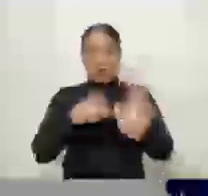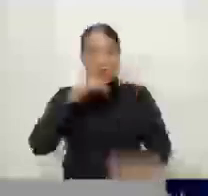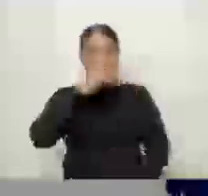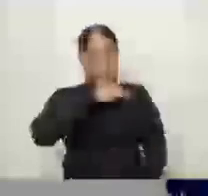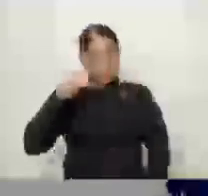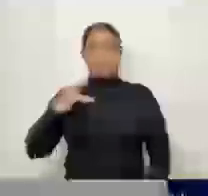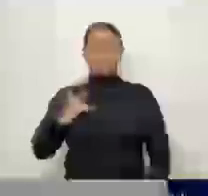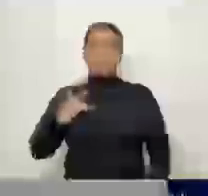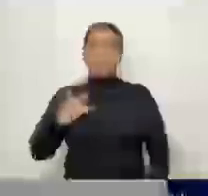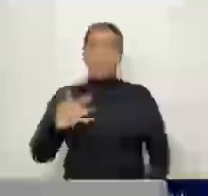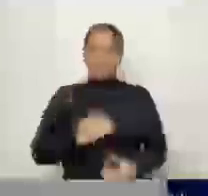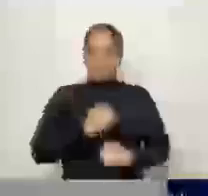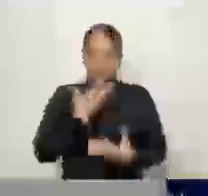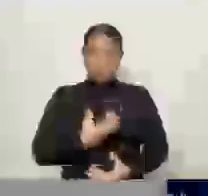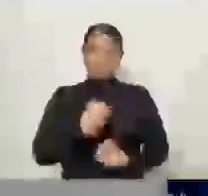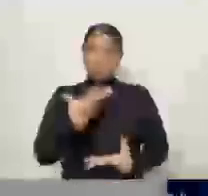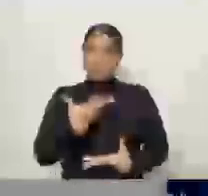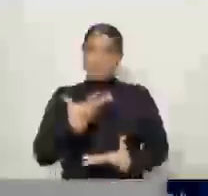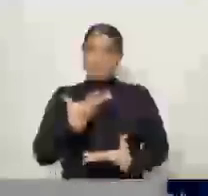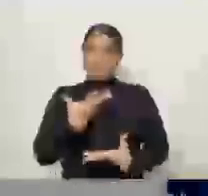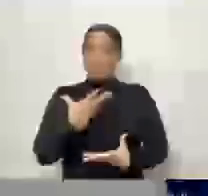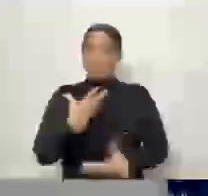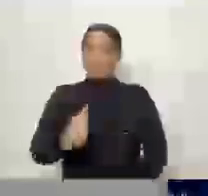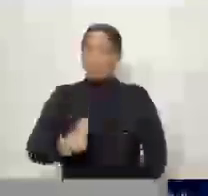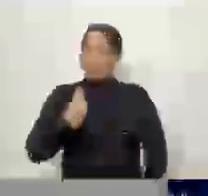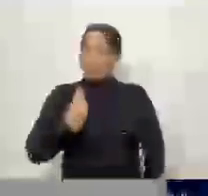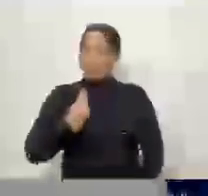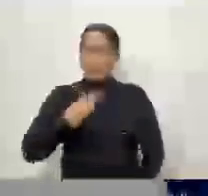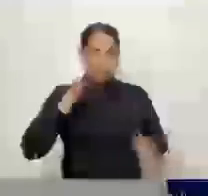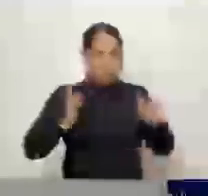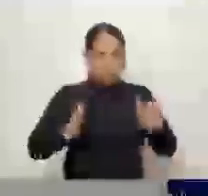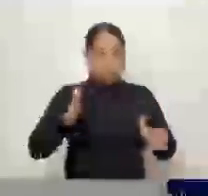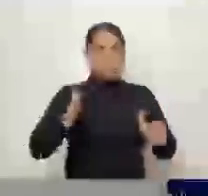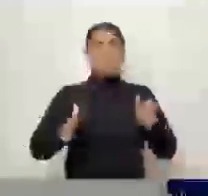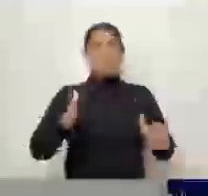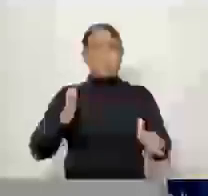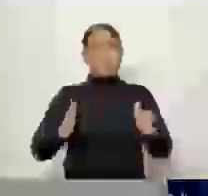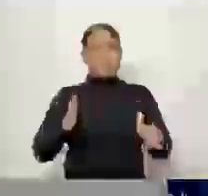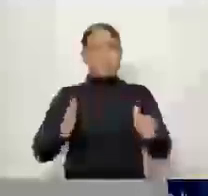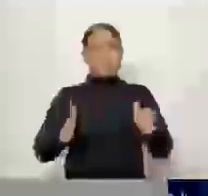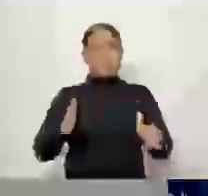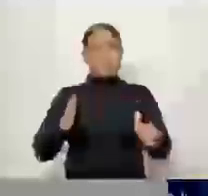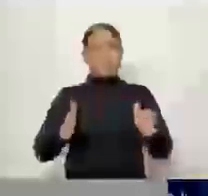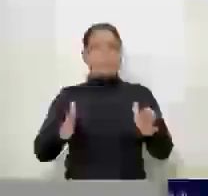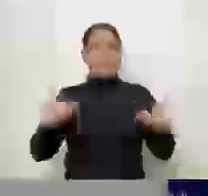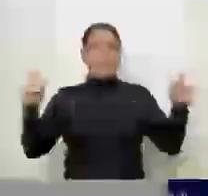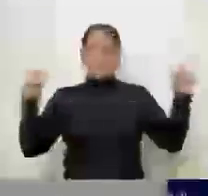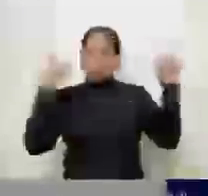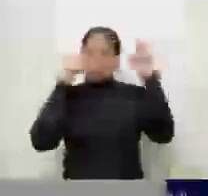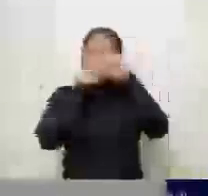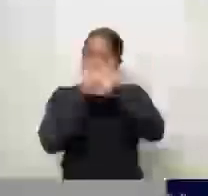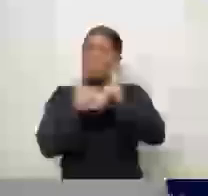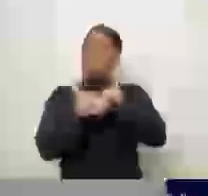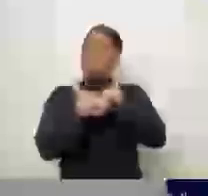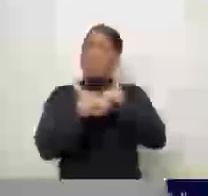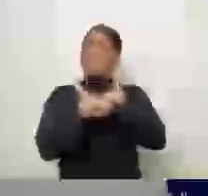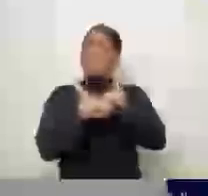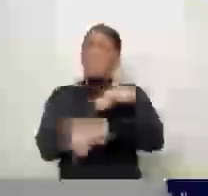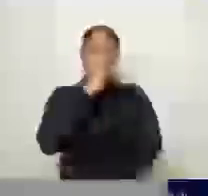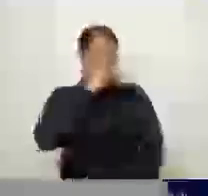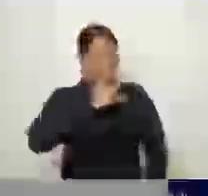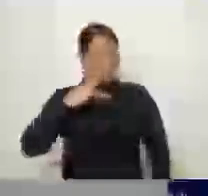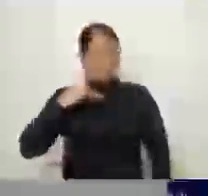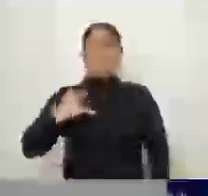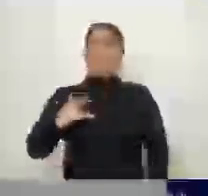vivendo um momento onde há um colapso no sistema de saúde, seja em municípios,